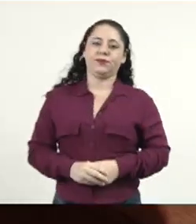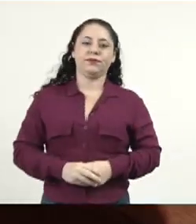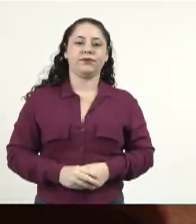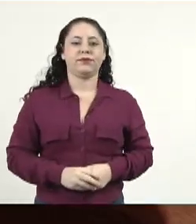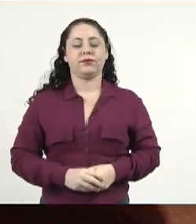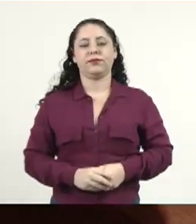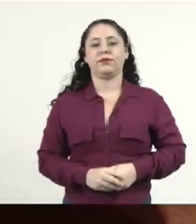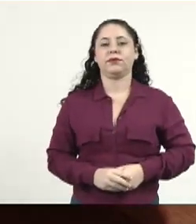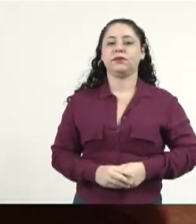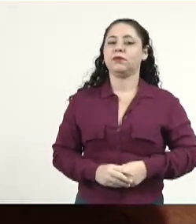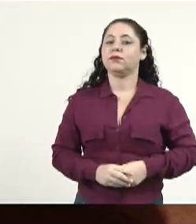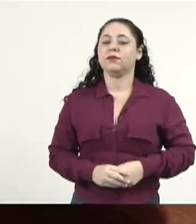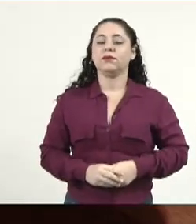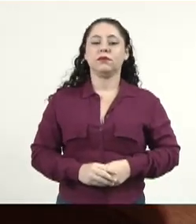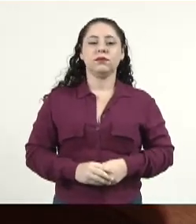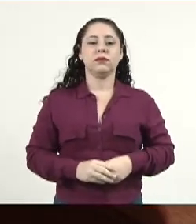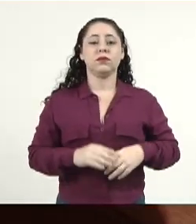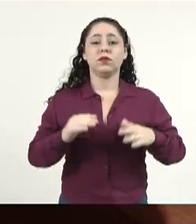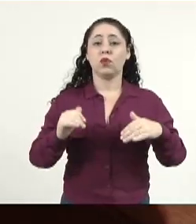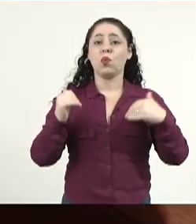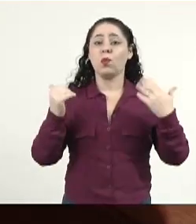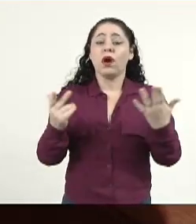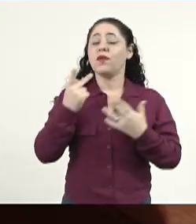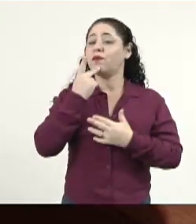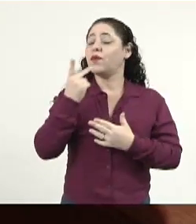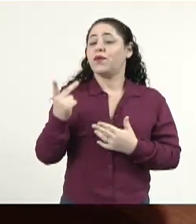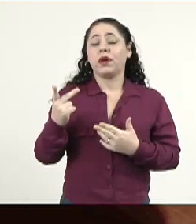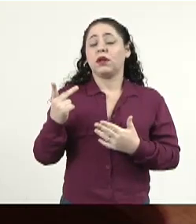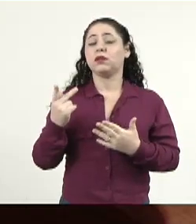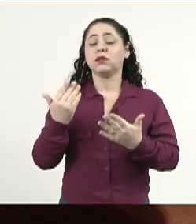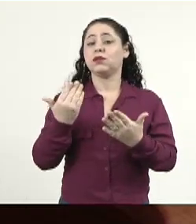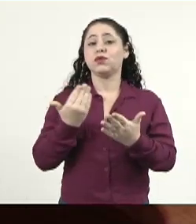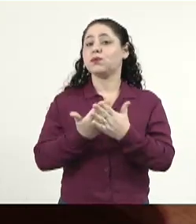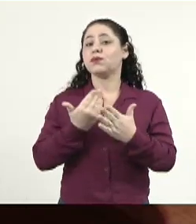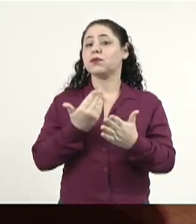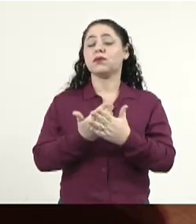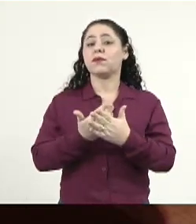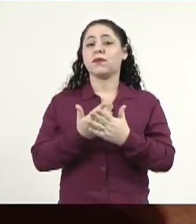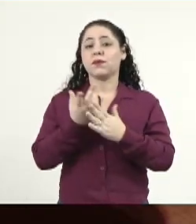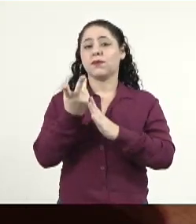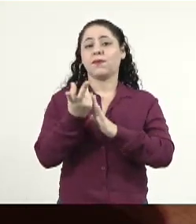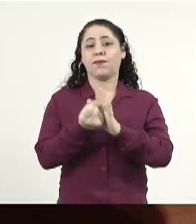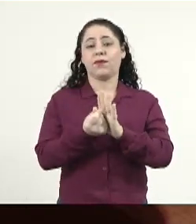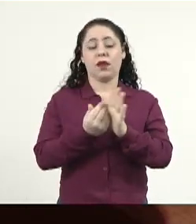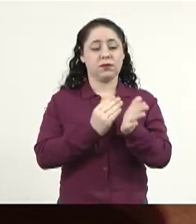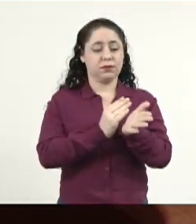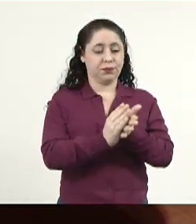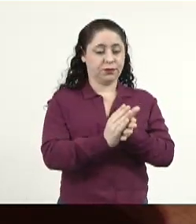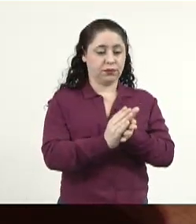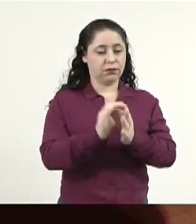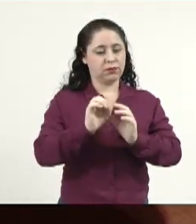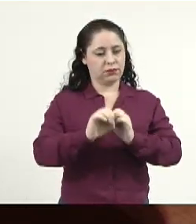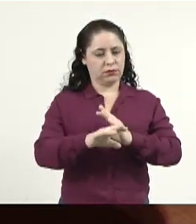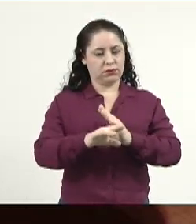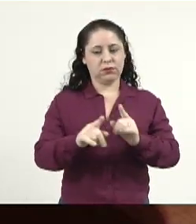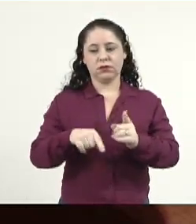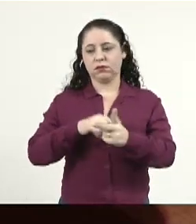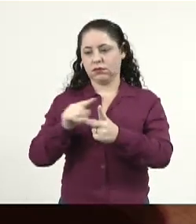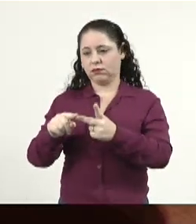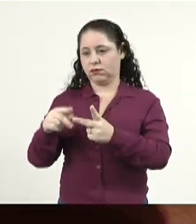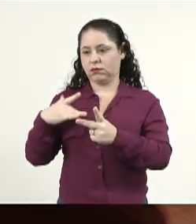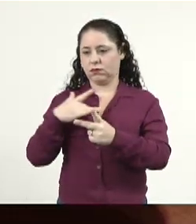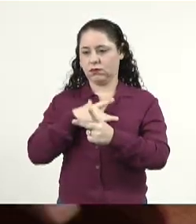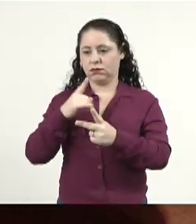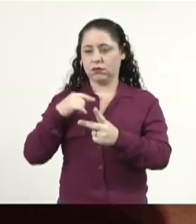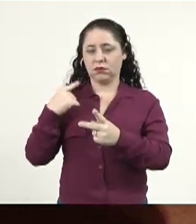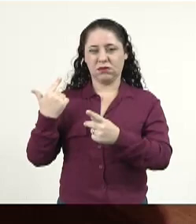visão, o maior investimento que um governo pode fazer fora a saúde, que é primordial para as pessoas e anda um caos no